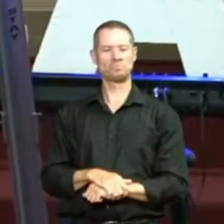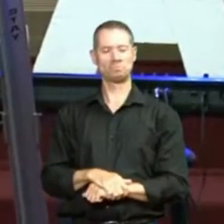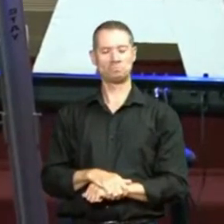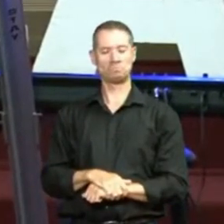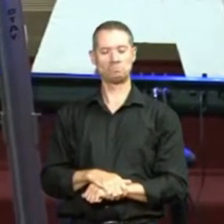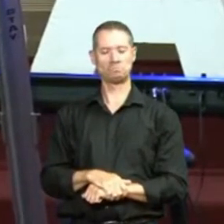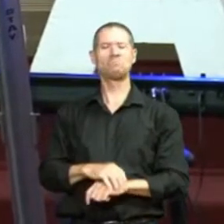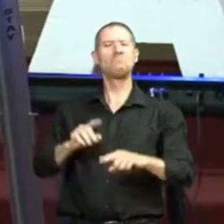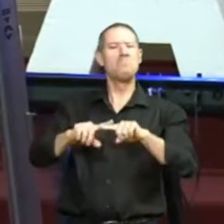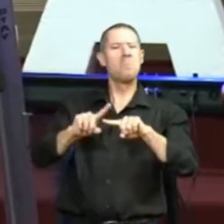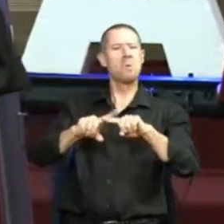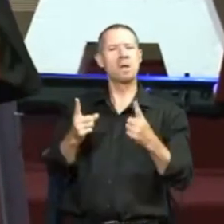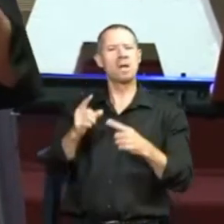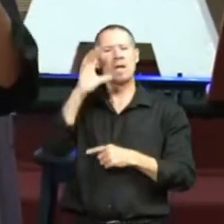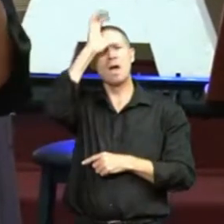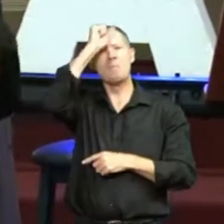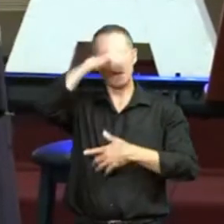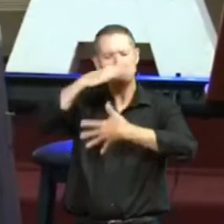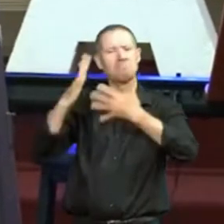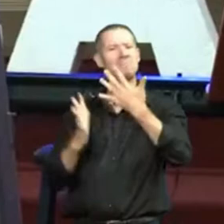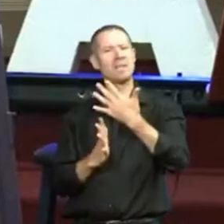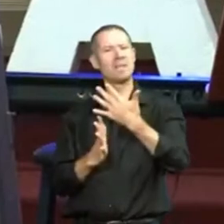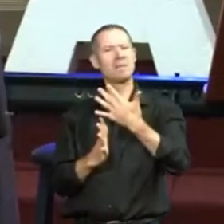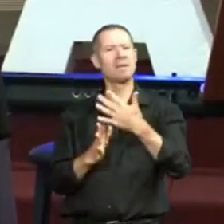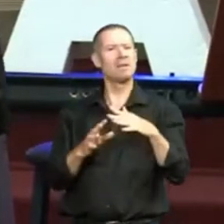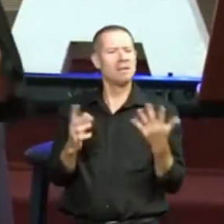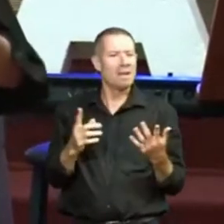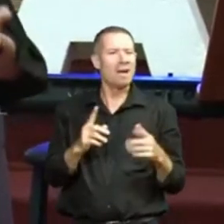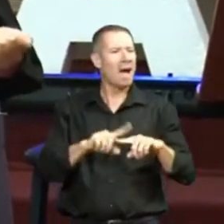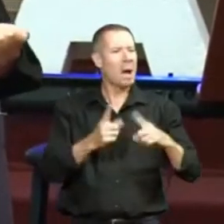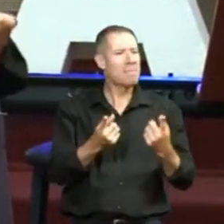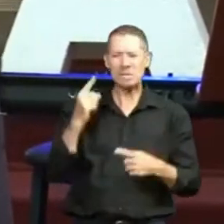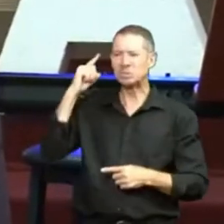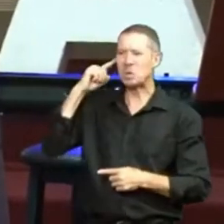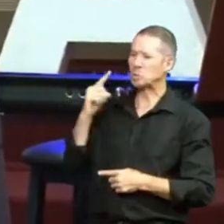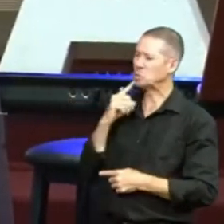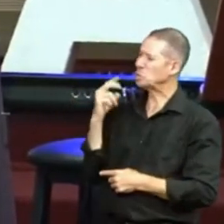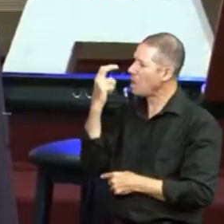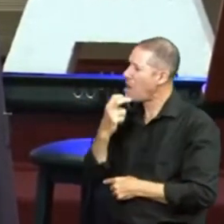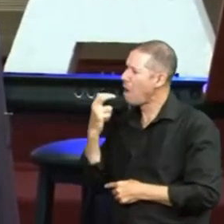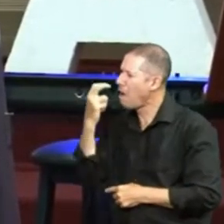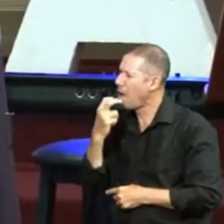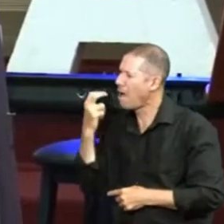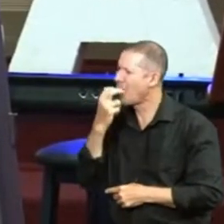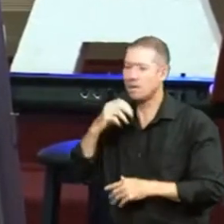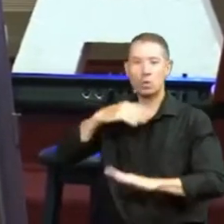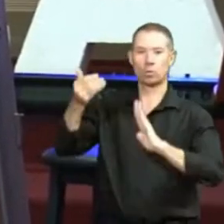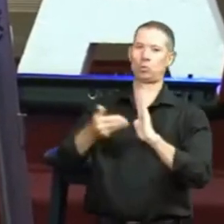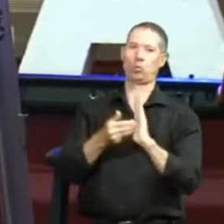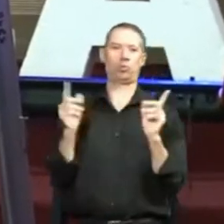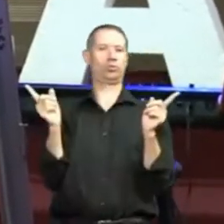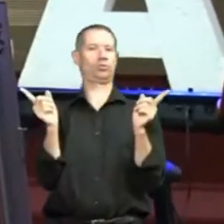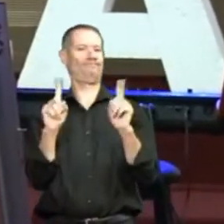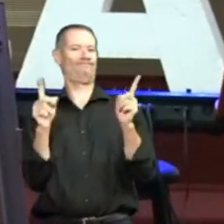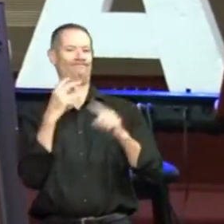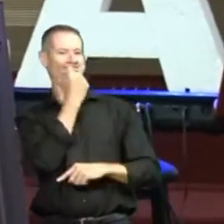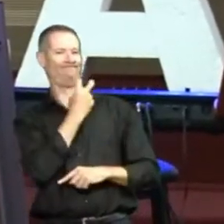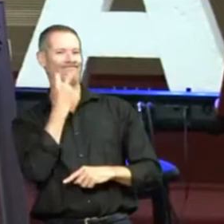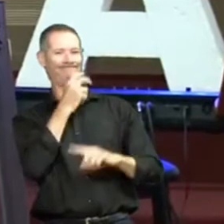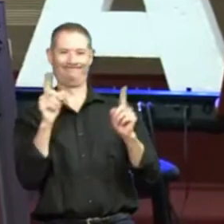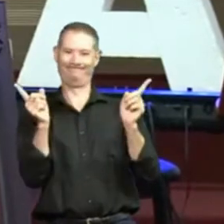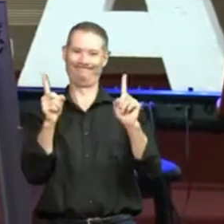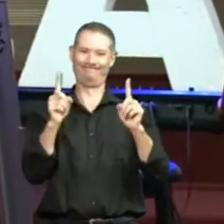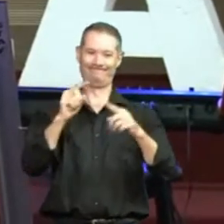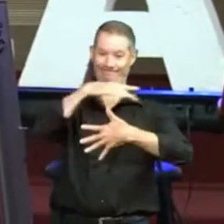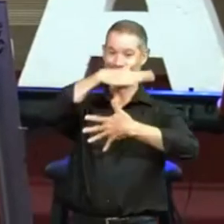E por que aprender Libras? Às vezes as pessoas falam, mas surdo sabe ler lábios e tal, mas nem todo surdo lê lábios. E a